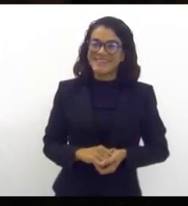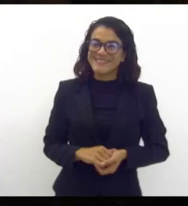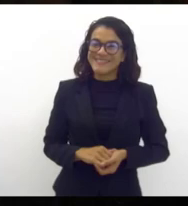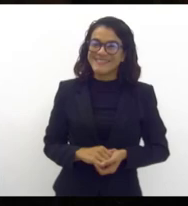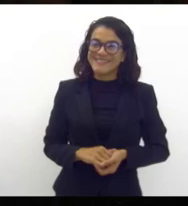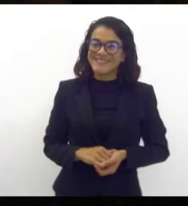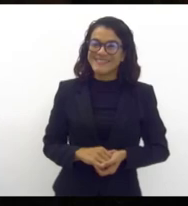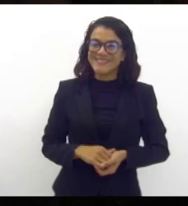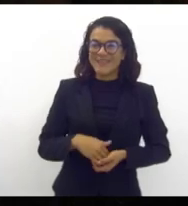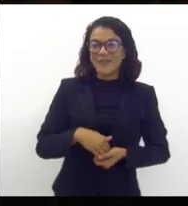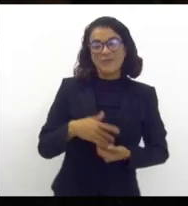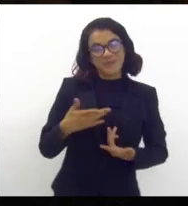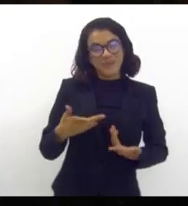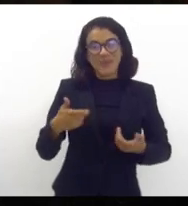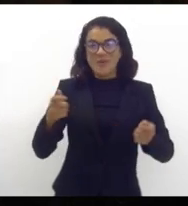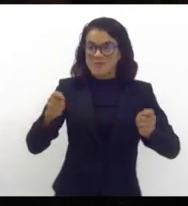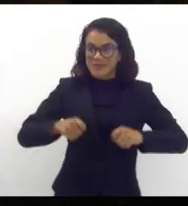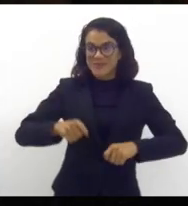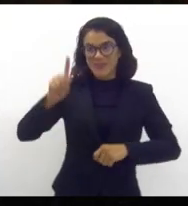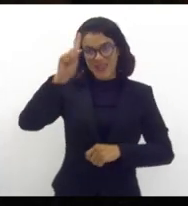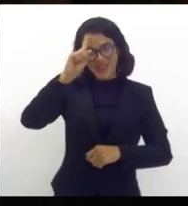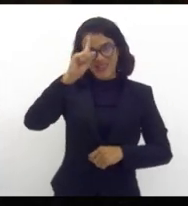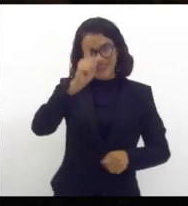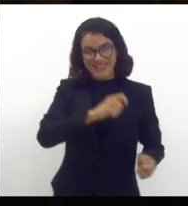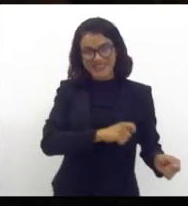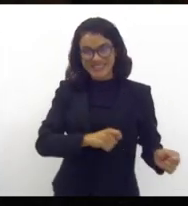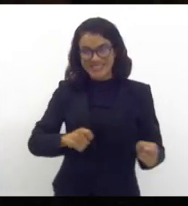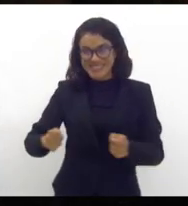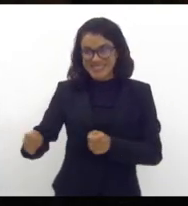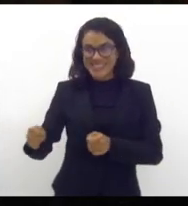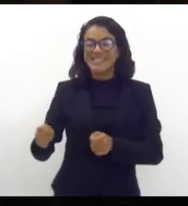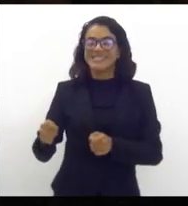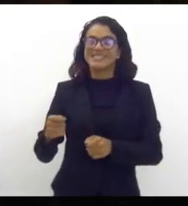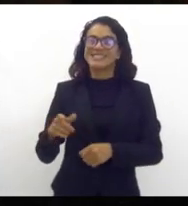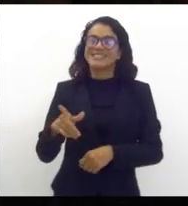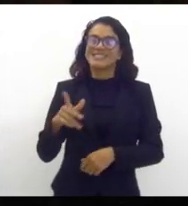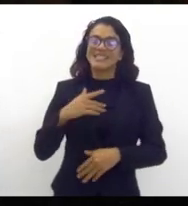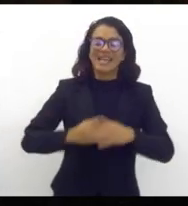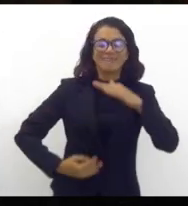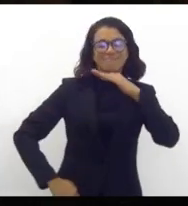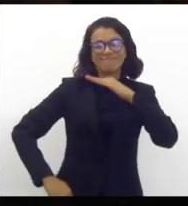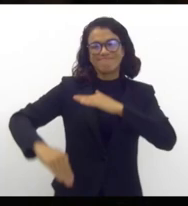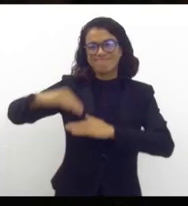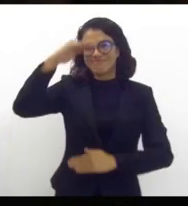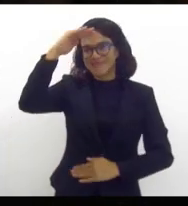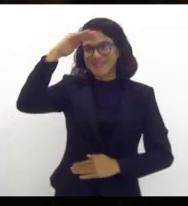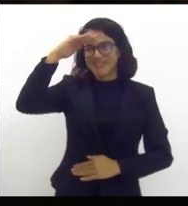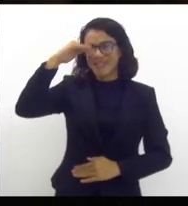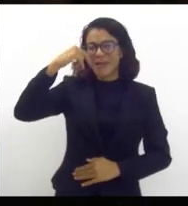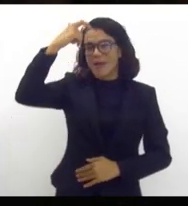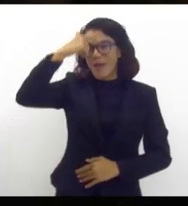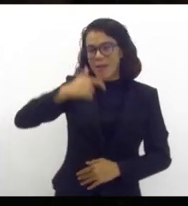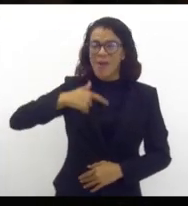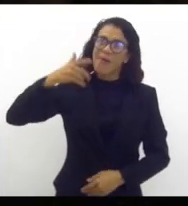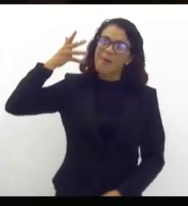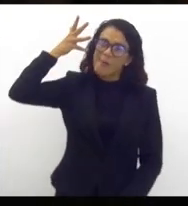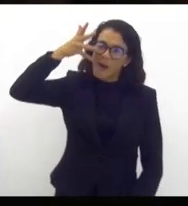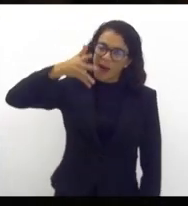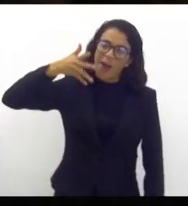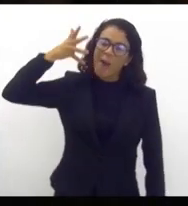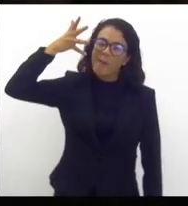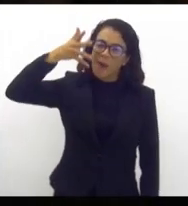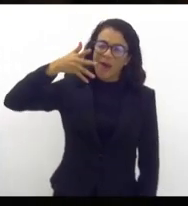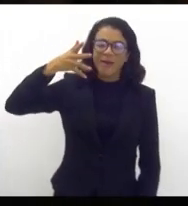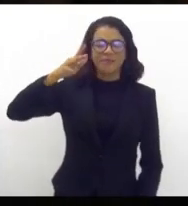O senhor, possivelmente, todos os dias me ouvindo, já deve estar saturado na minha cantilena. Ao